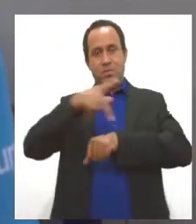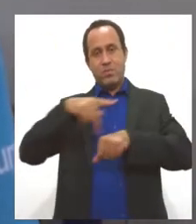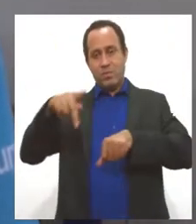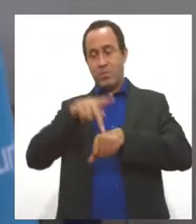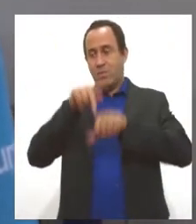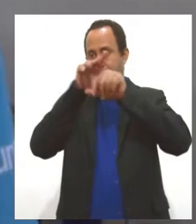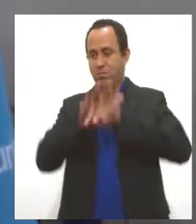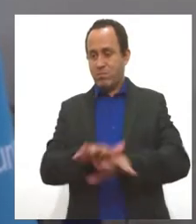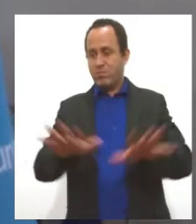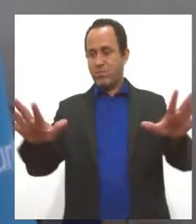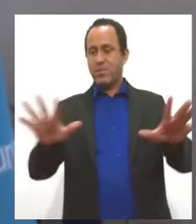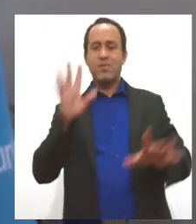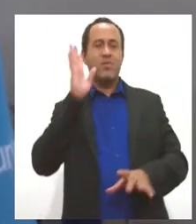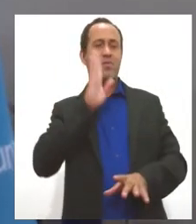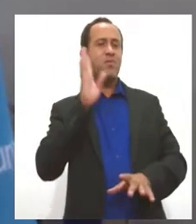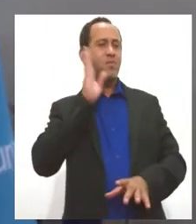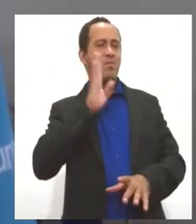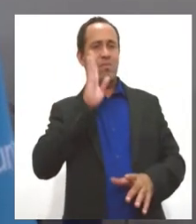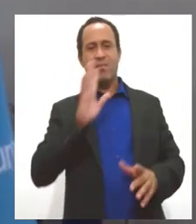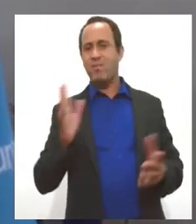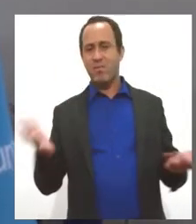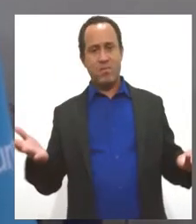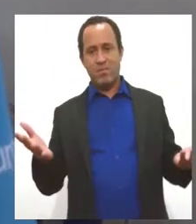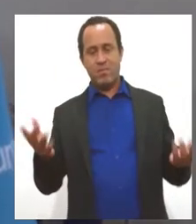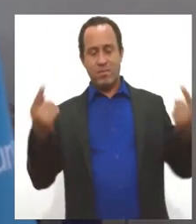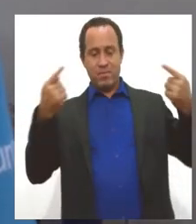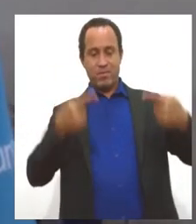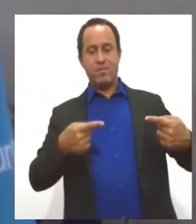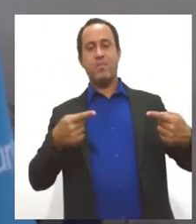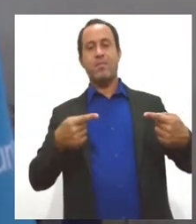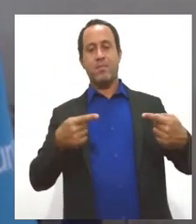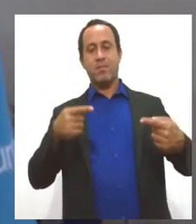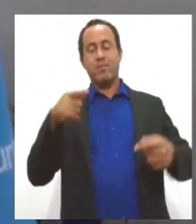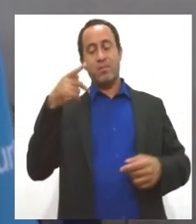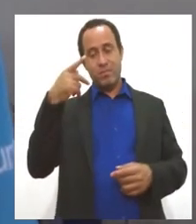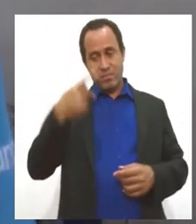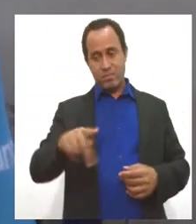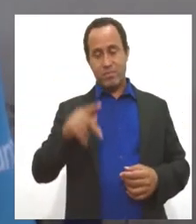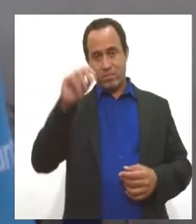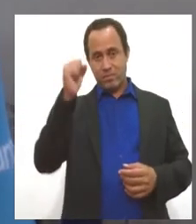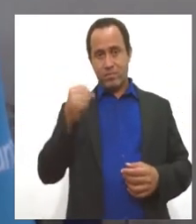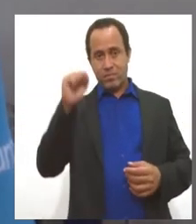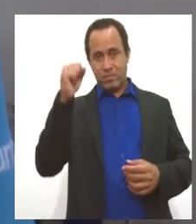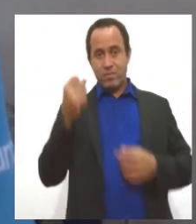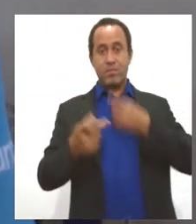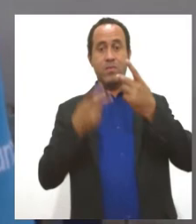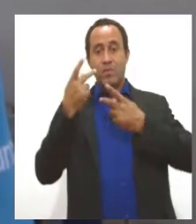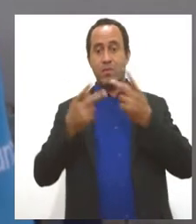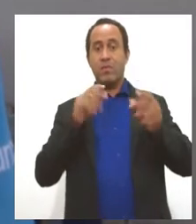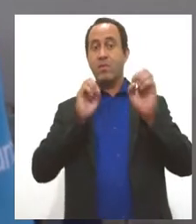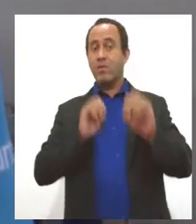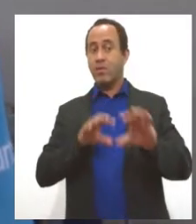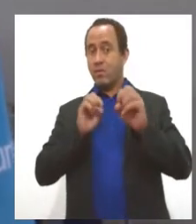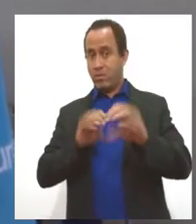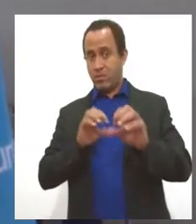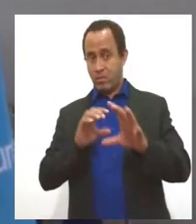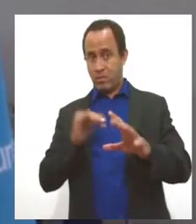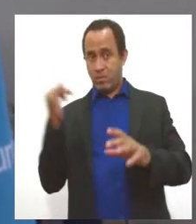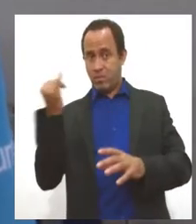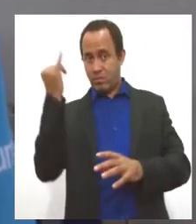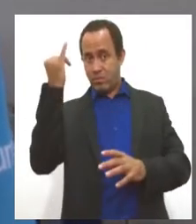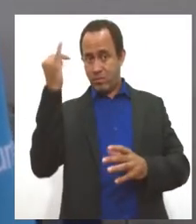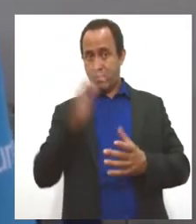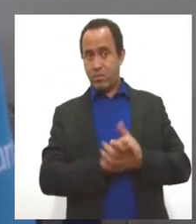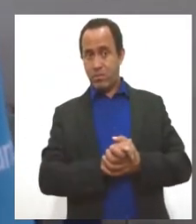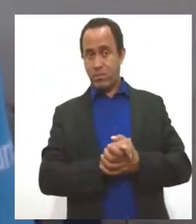foi muito bacana, realmente, o desafio que acontece aqui em Sergipe. Sobretudo, como eu falei, na educação. Os resultados interessantíssimos em